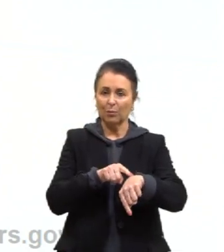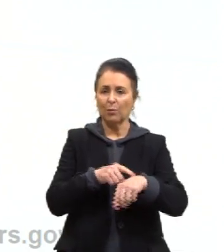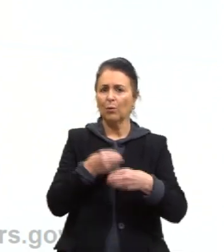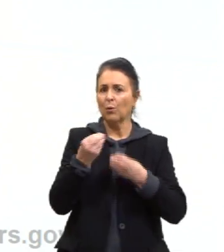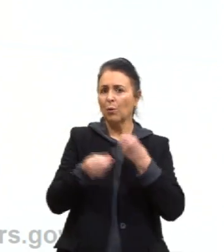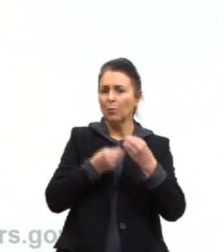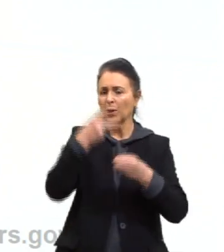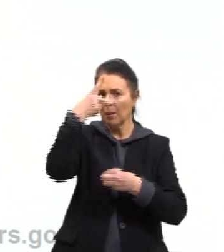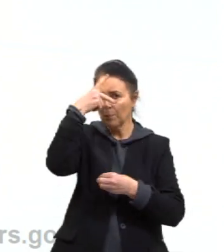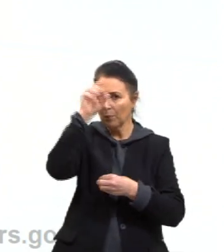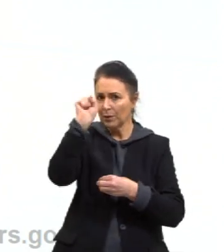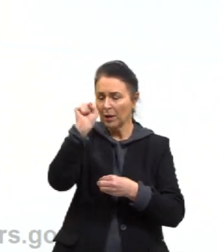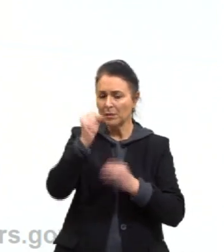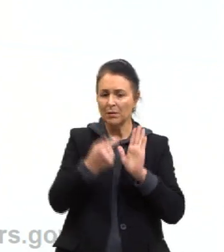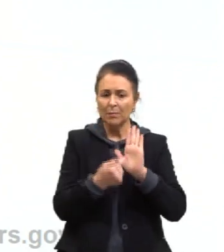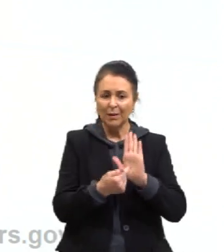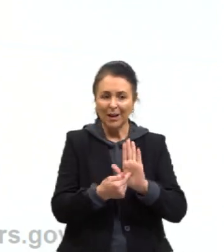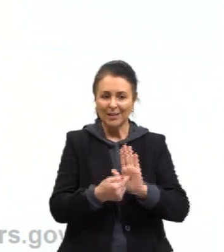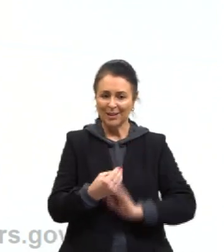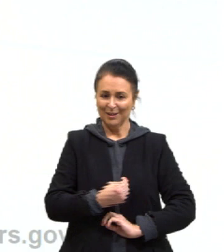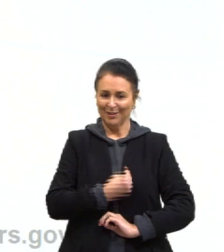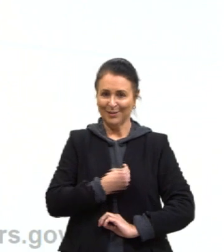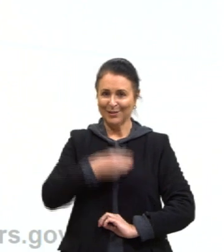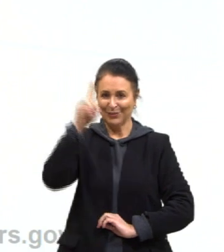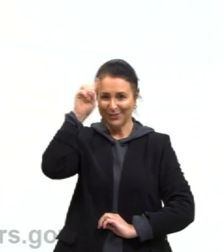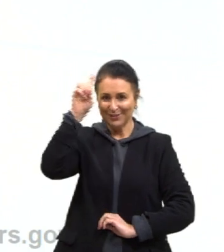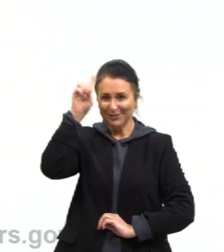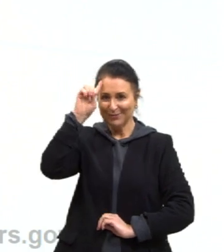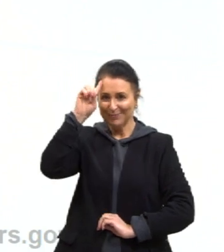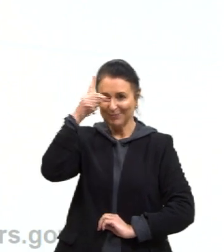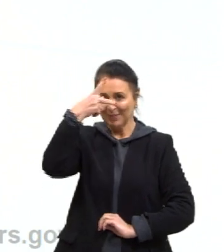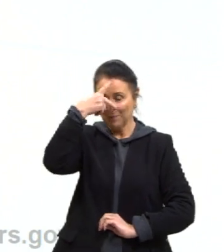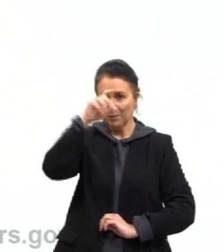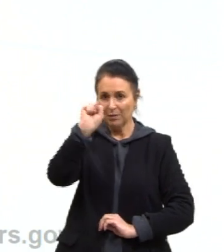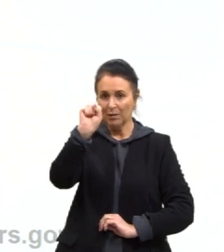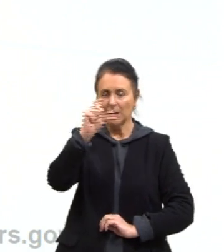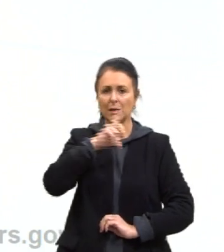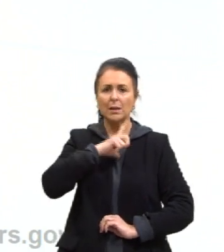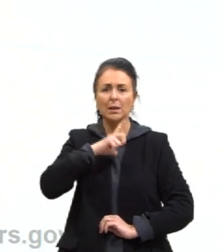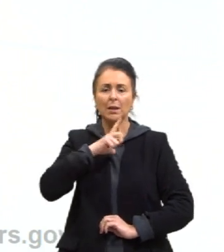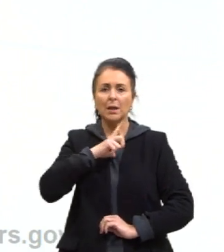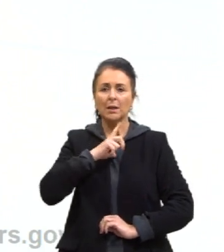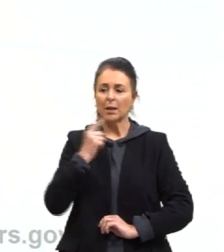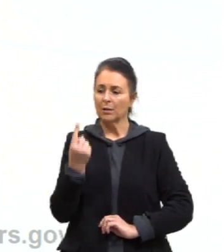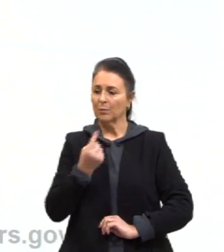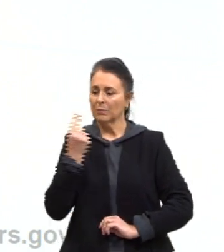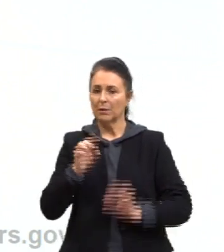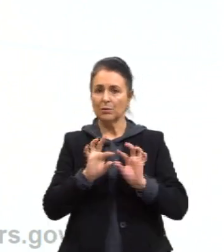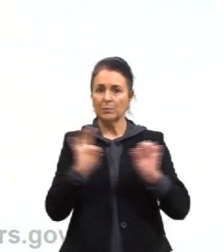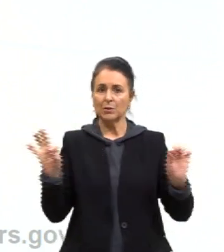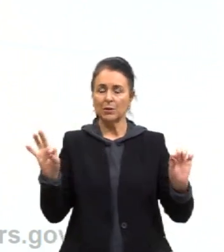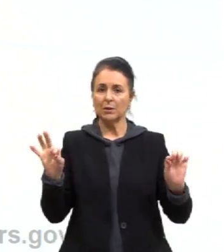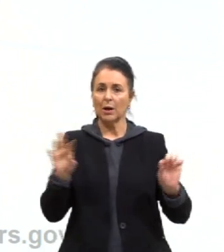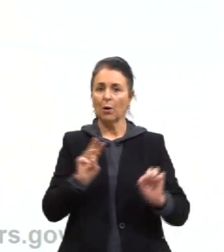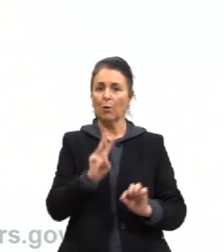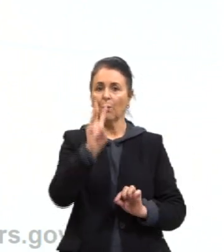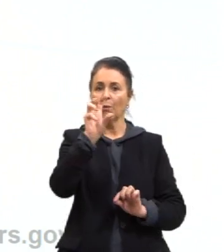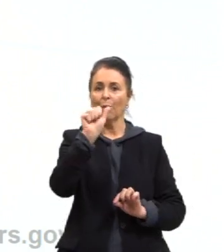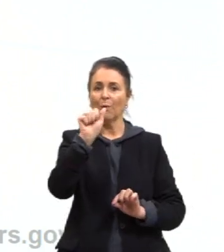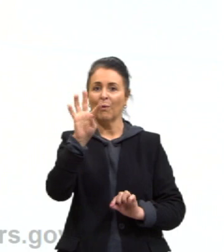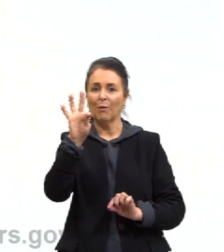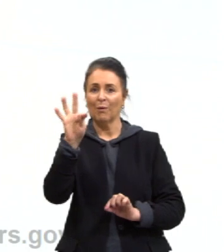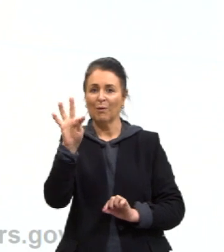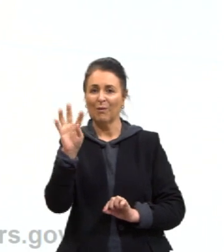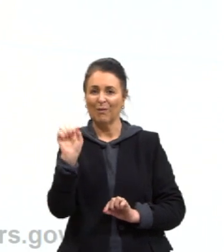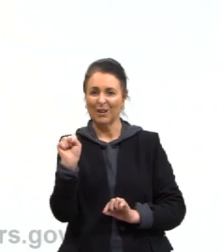a potência aparece no nosso dia a dia. A potência tem como unidade de medida o watt, que a gente acaba